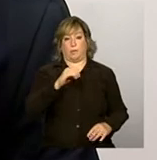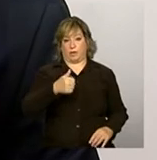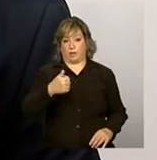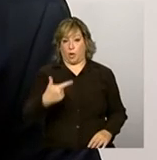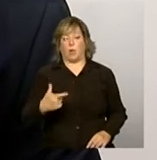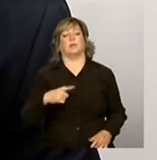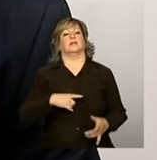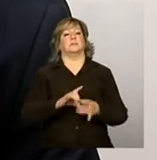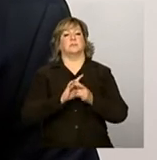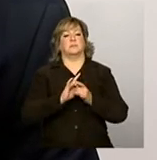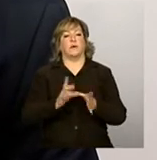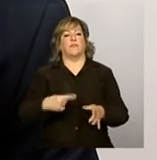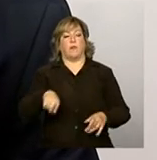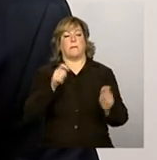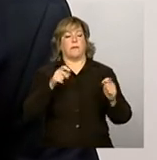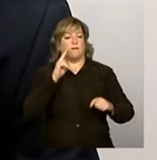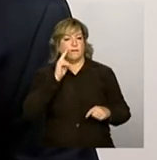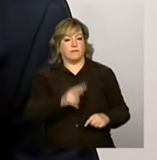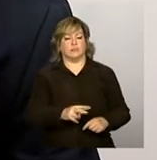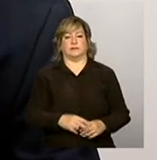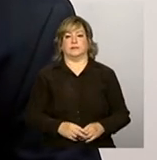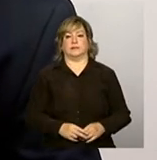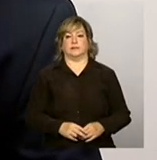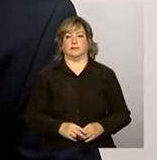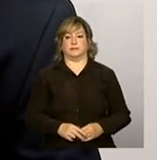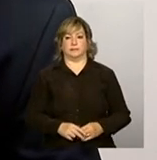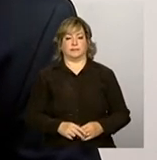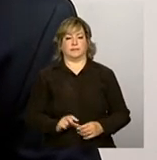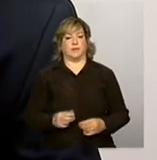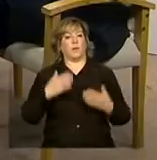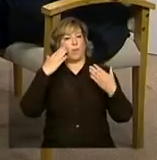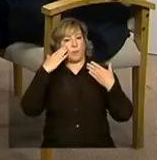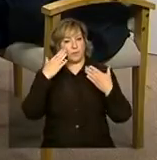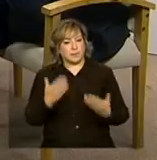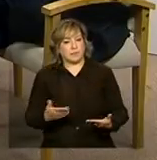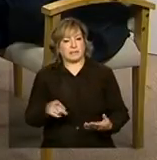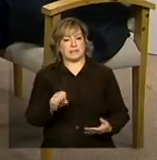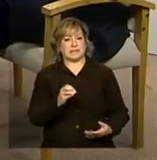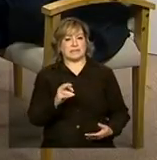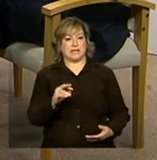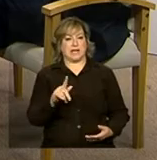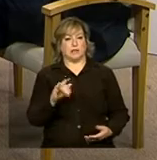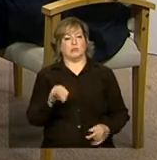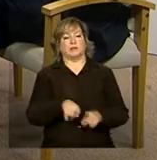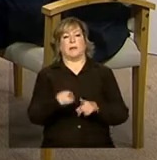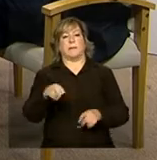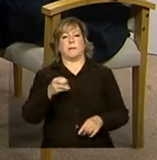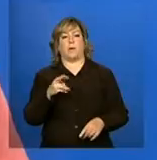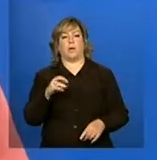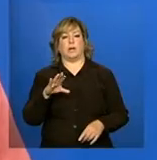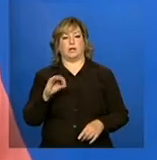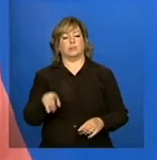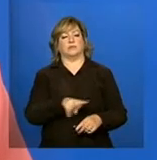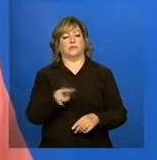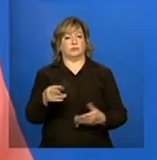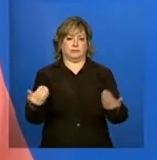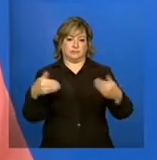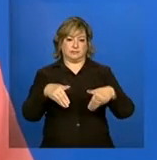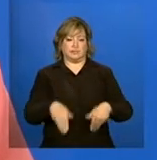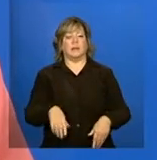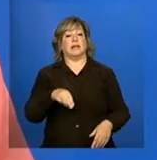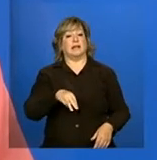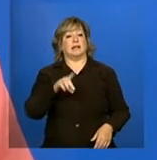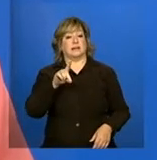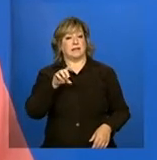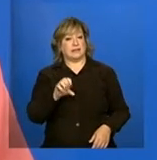disponibilizado, vocês podem acessar. Muito obrigada, Sérgio e Maurício, pela participação de vocês. O Ministério do